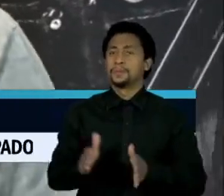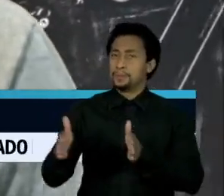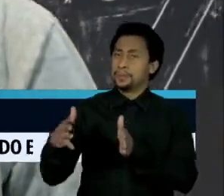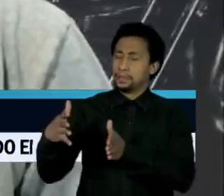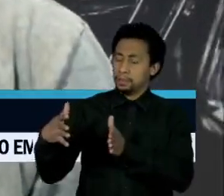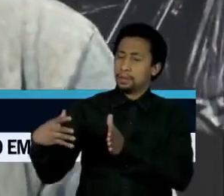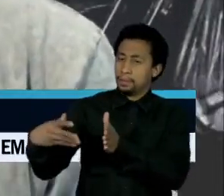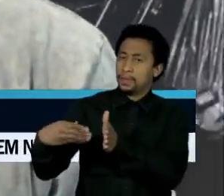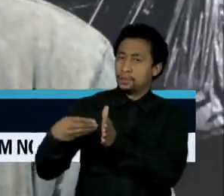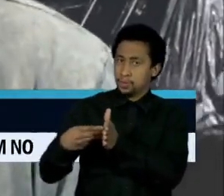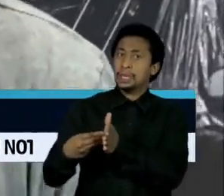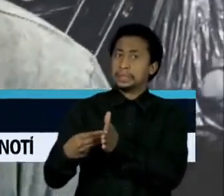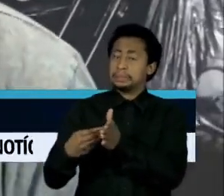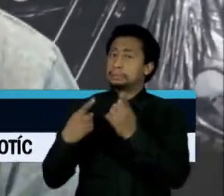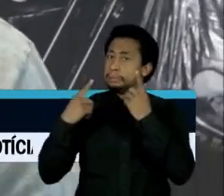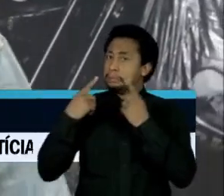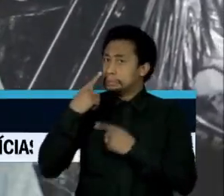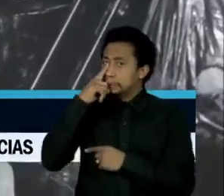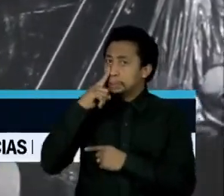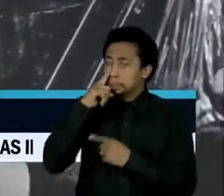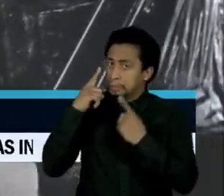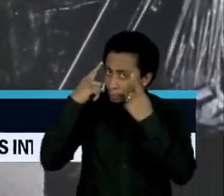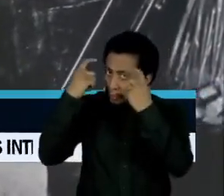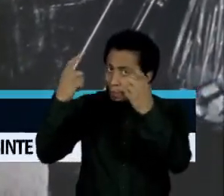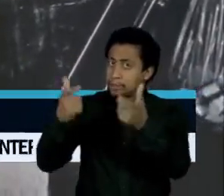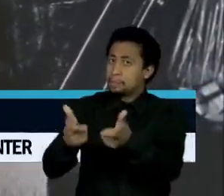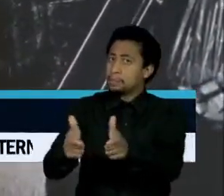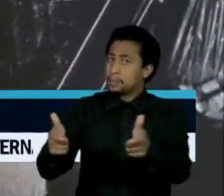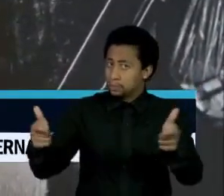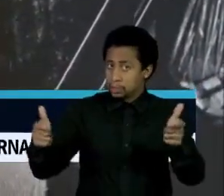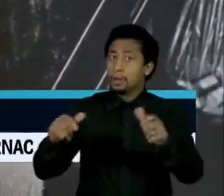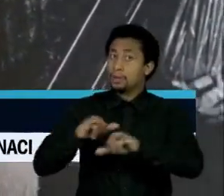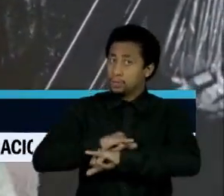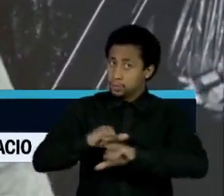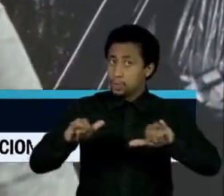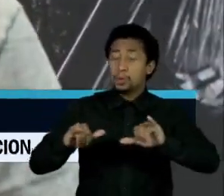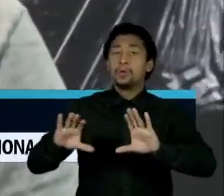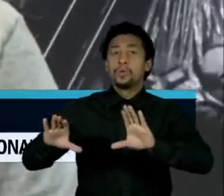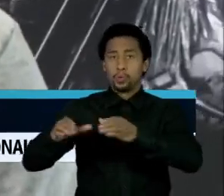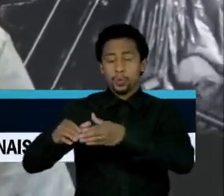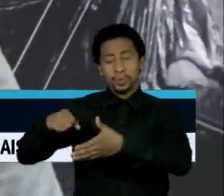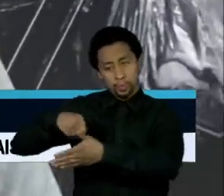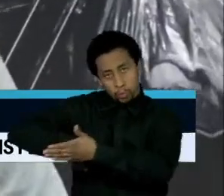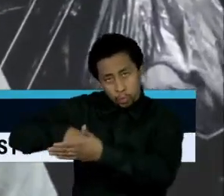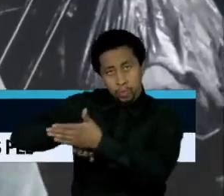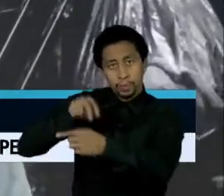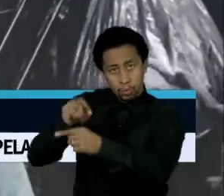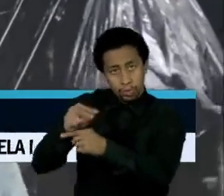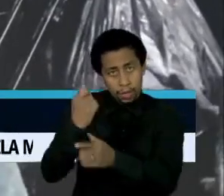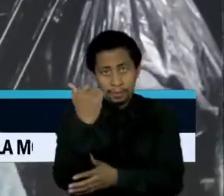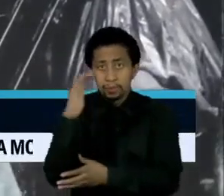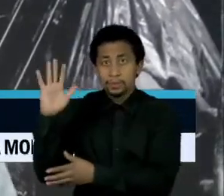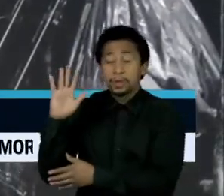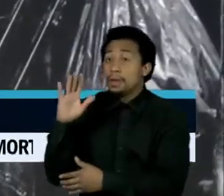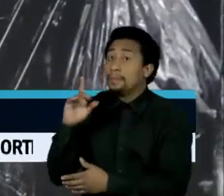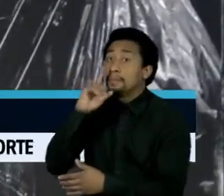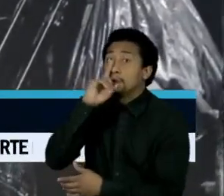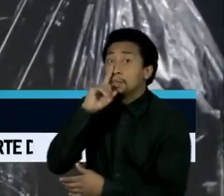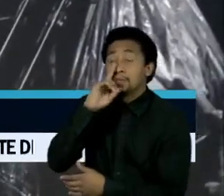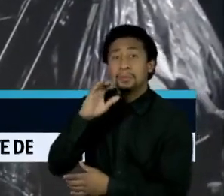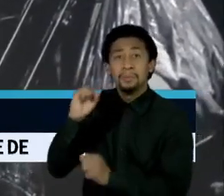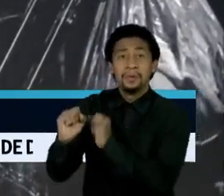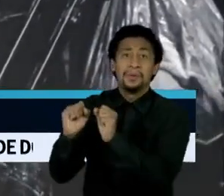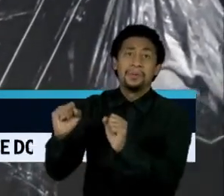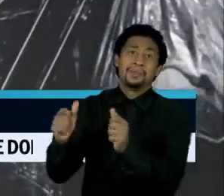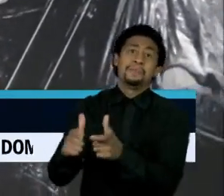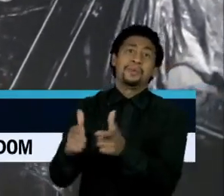O Brasil é o quarto país mais perigoso do mundo para defensores ambientais. Três a cada quatro vítimas são da Amazônia e não dá